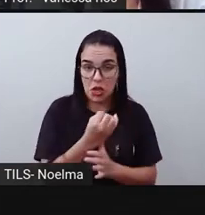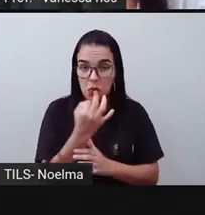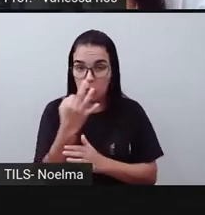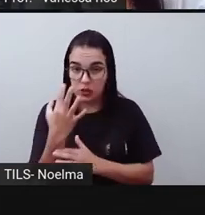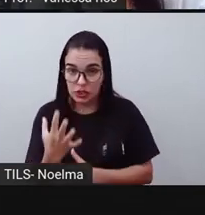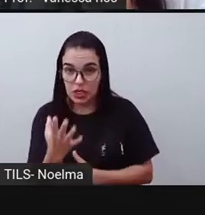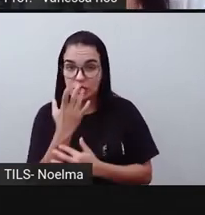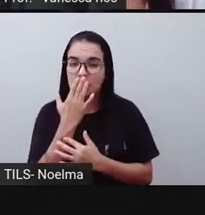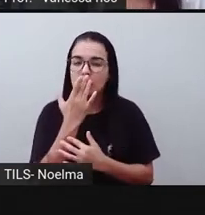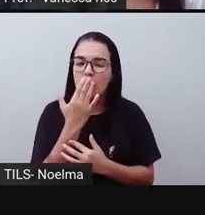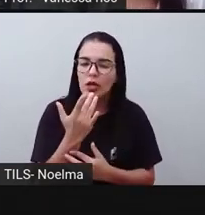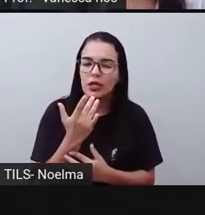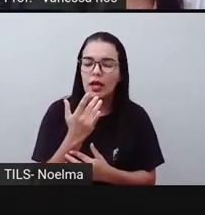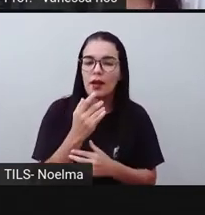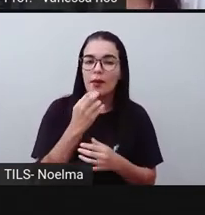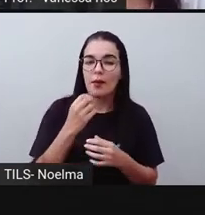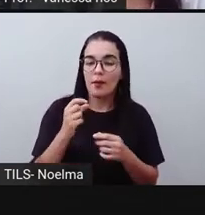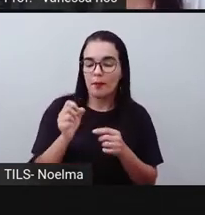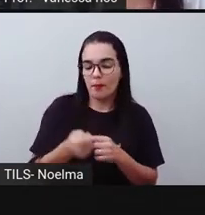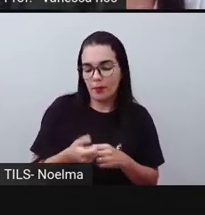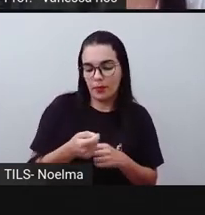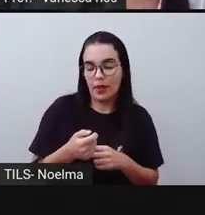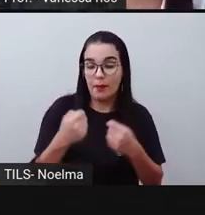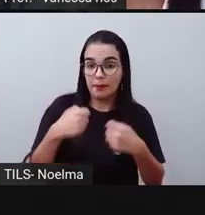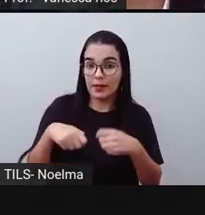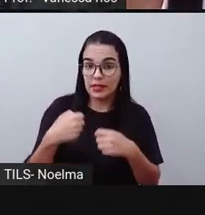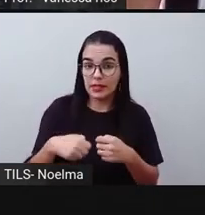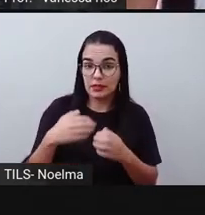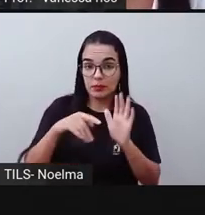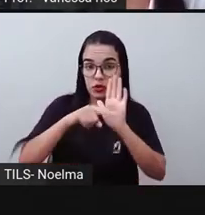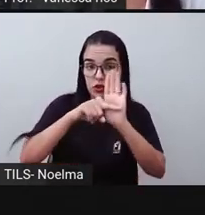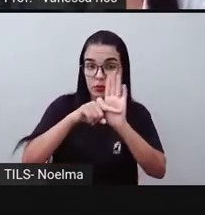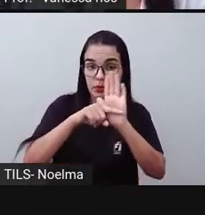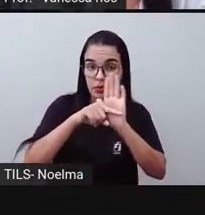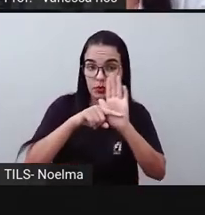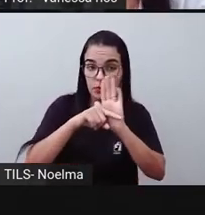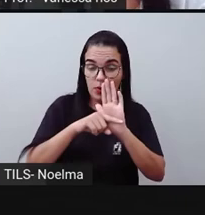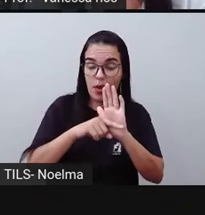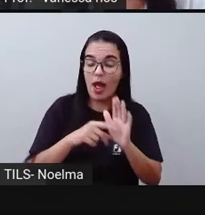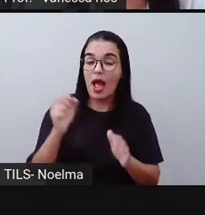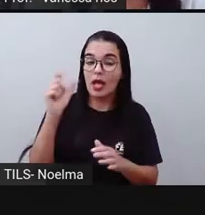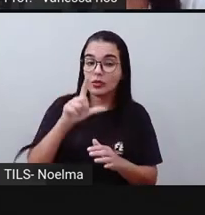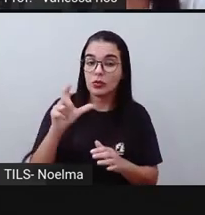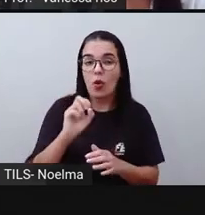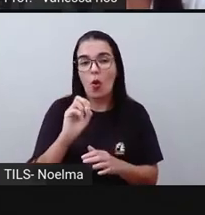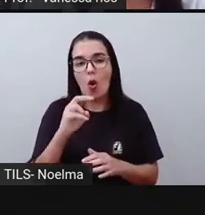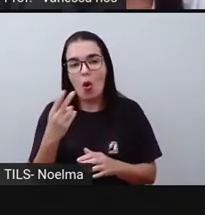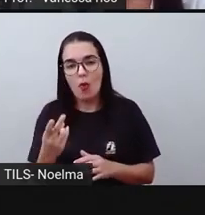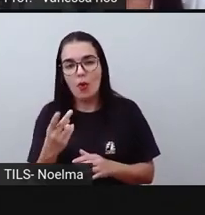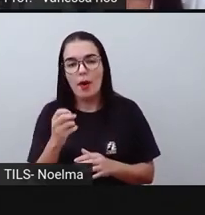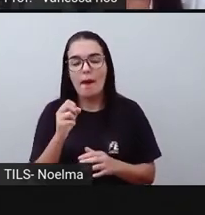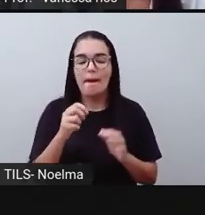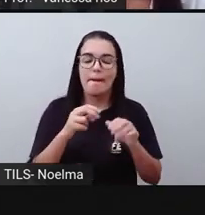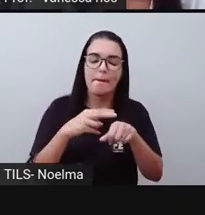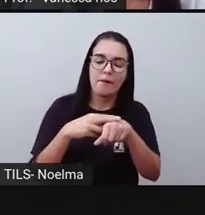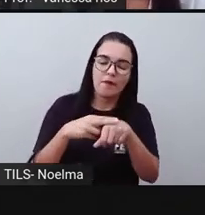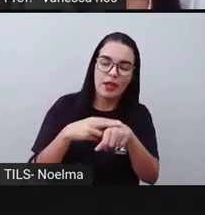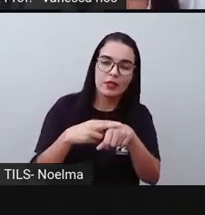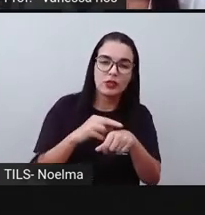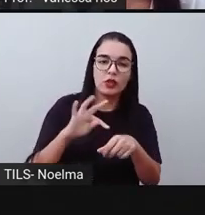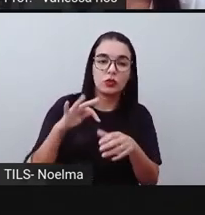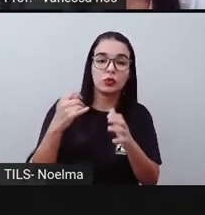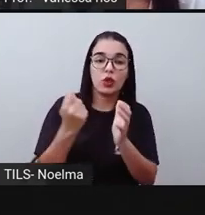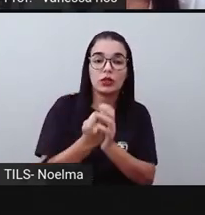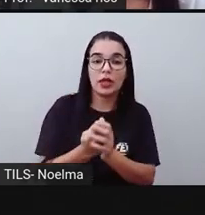por cor, devemos diminuir as bolas azuis ou as bolas verdes do total de bolas.